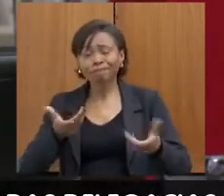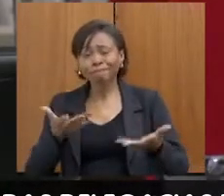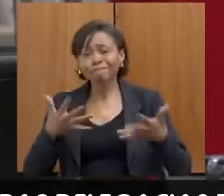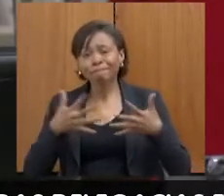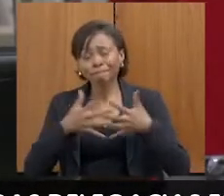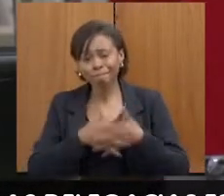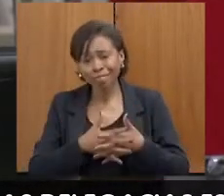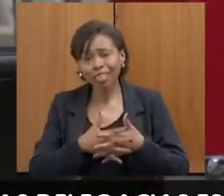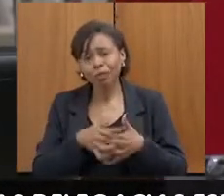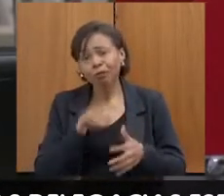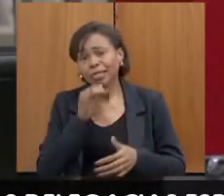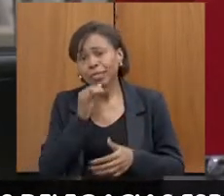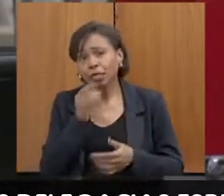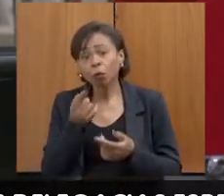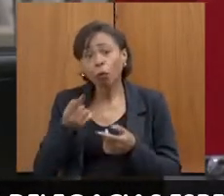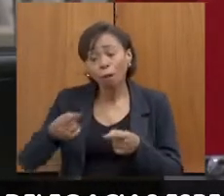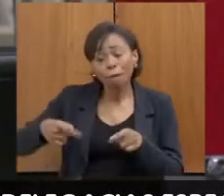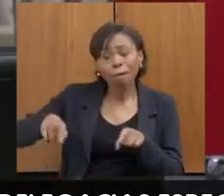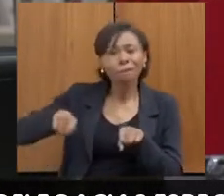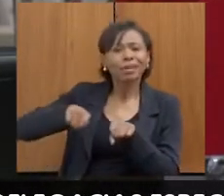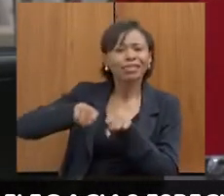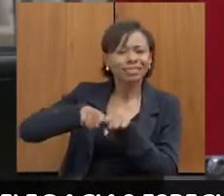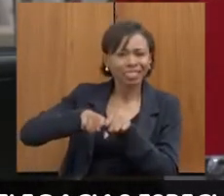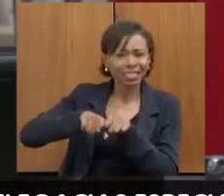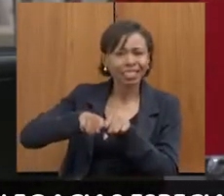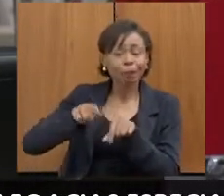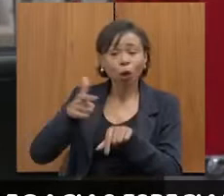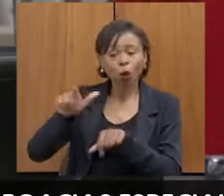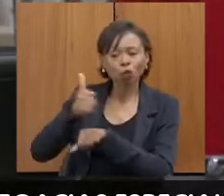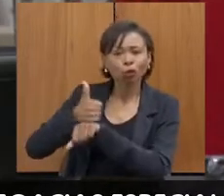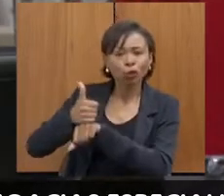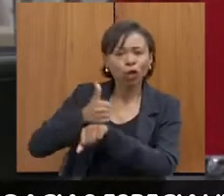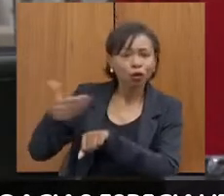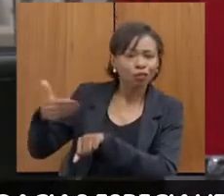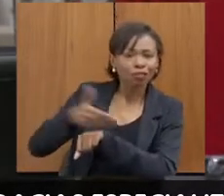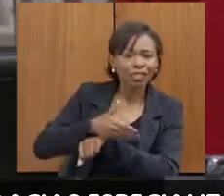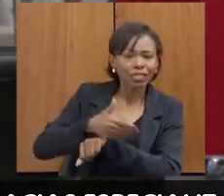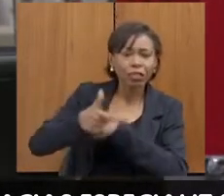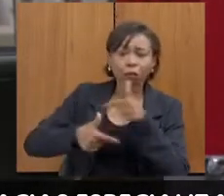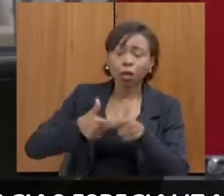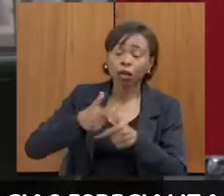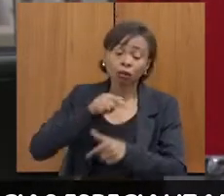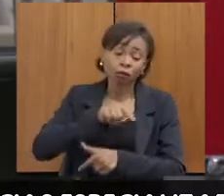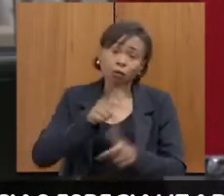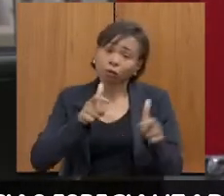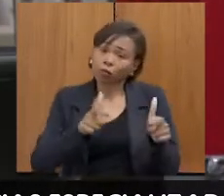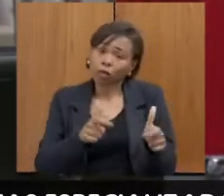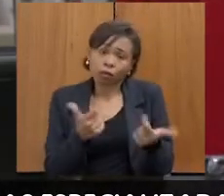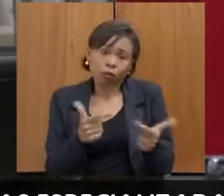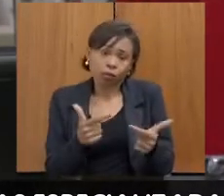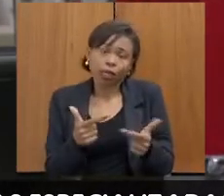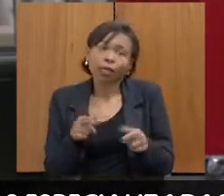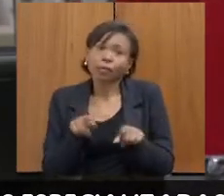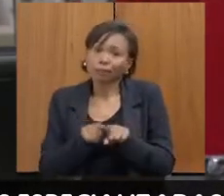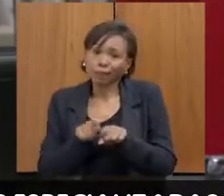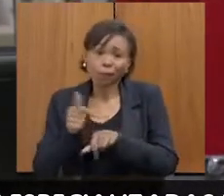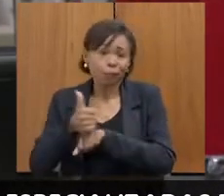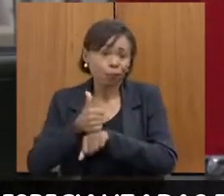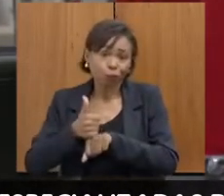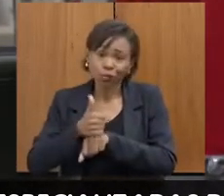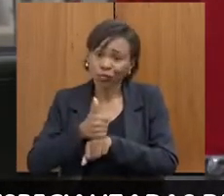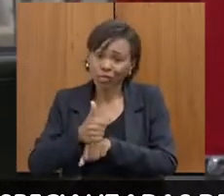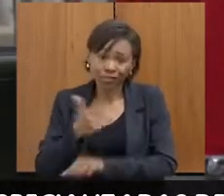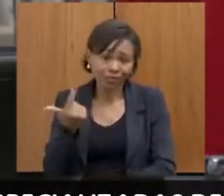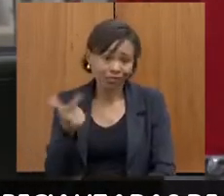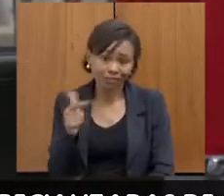de vamos buscar uma parceria para ter uma equipe multidisciplinar. Aí já é a carência de estrutura humana, também não temos